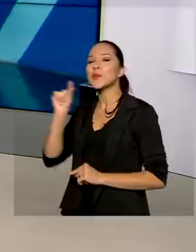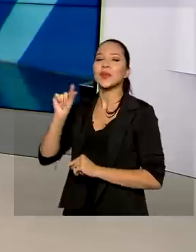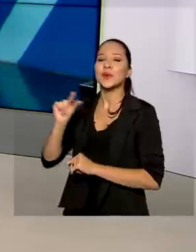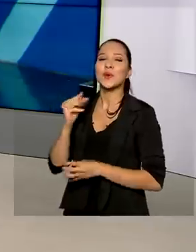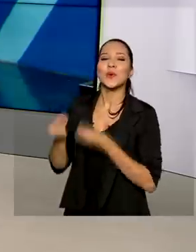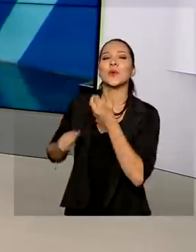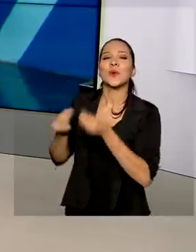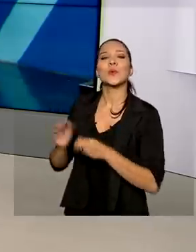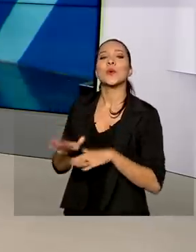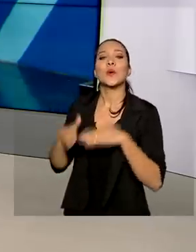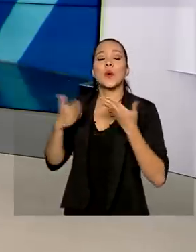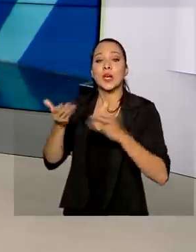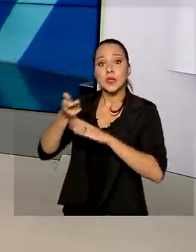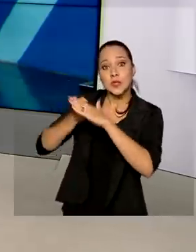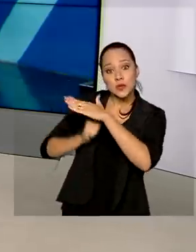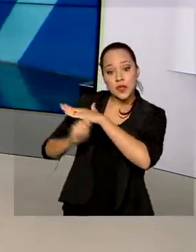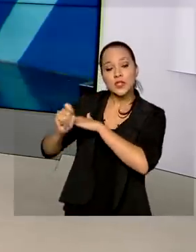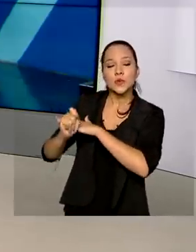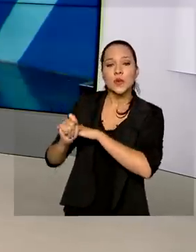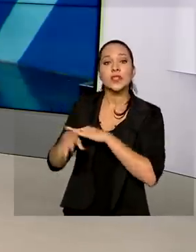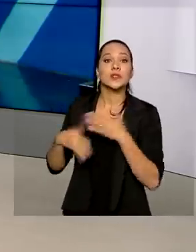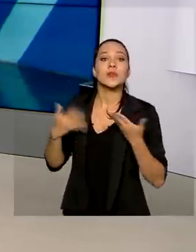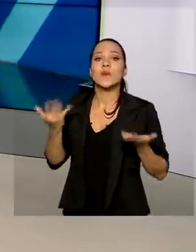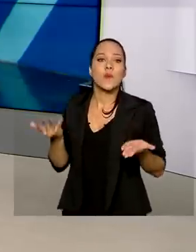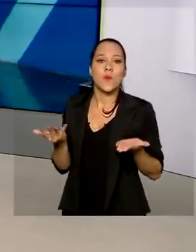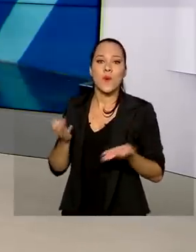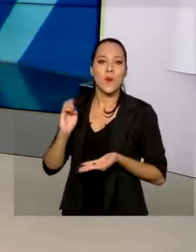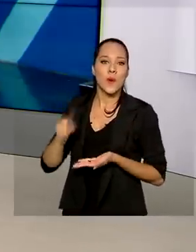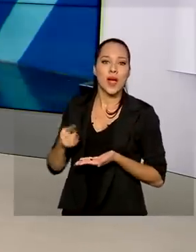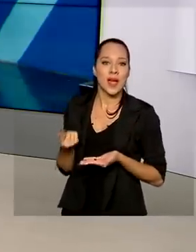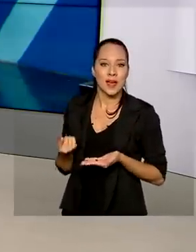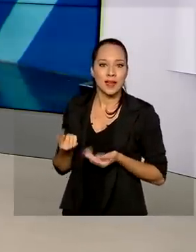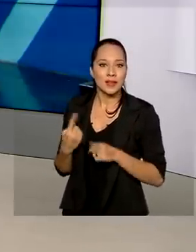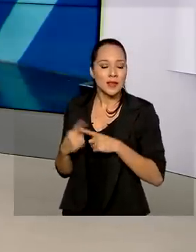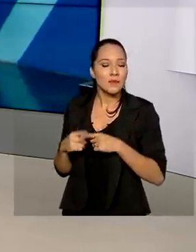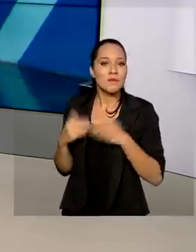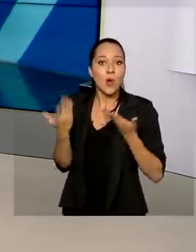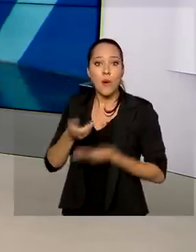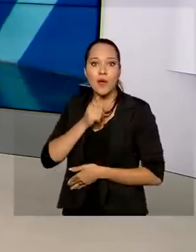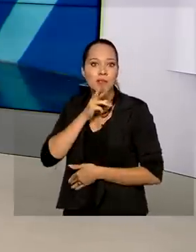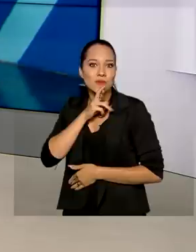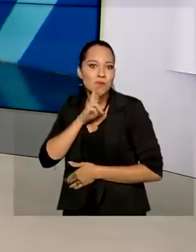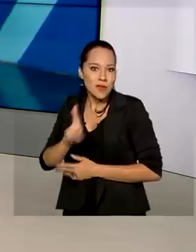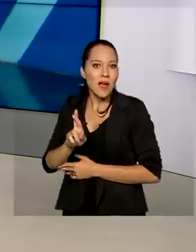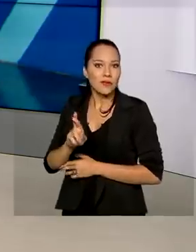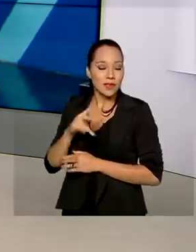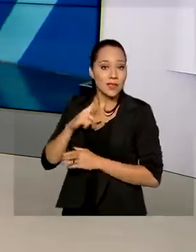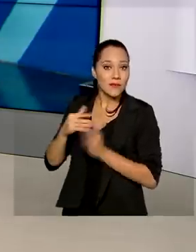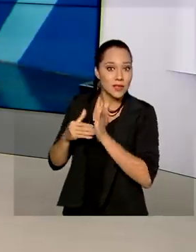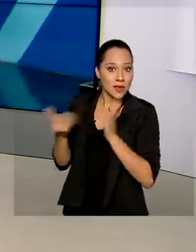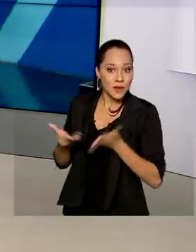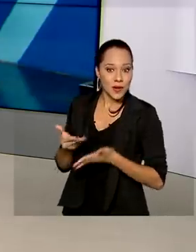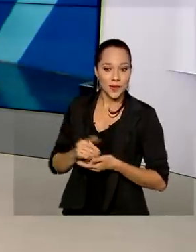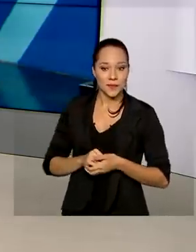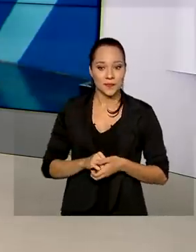gente quais são os investimentos, que investimentos são esses e também quais foram os resultados obtidos até agora.